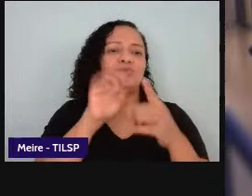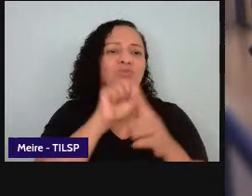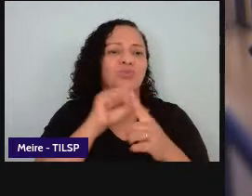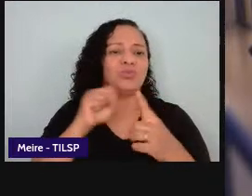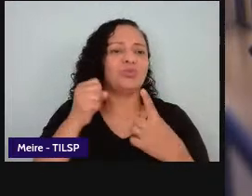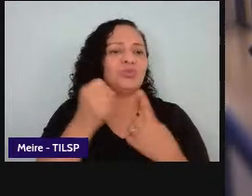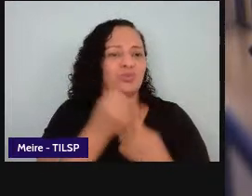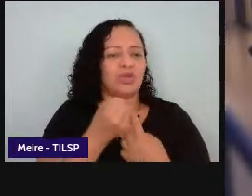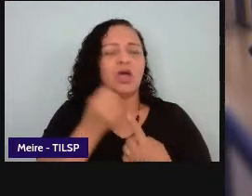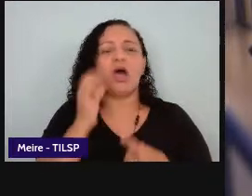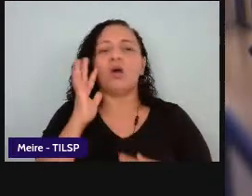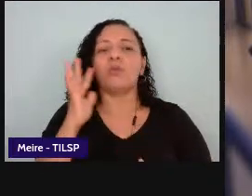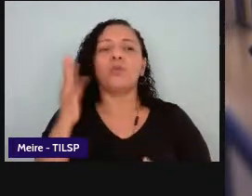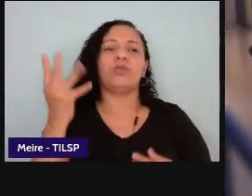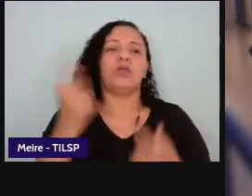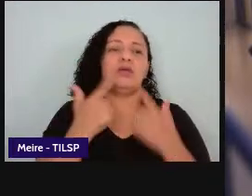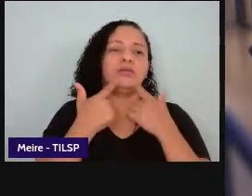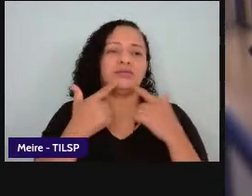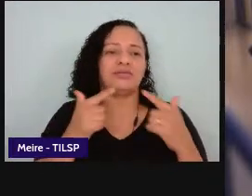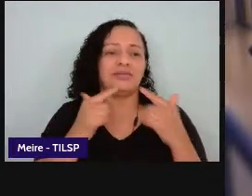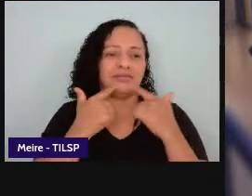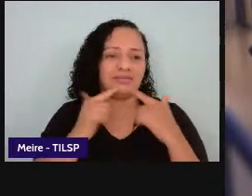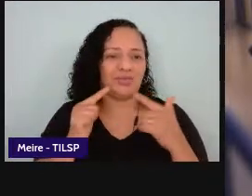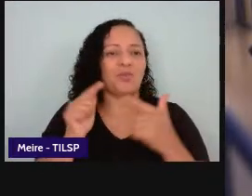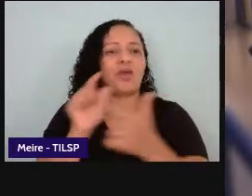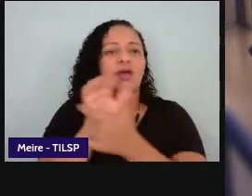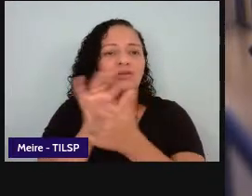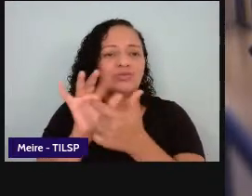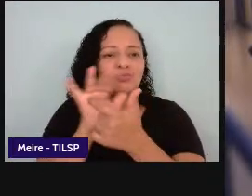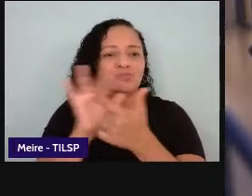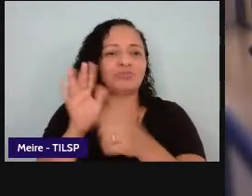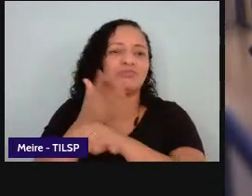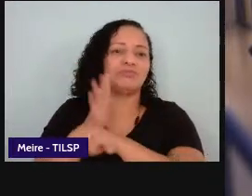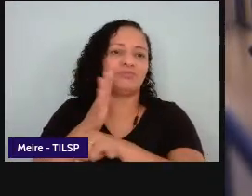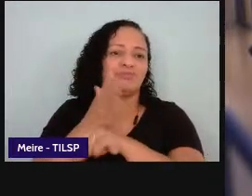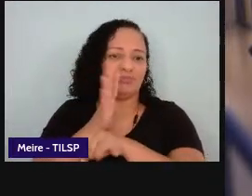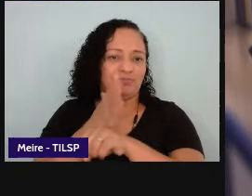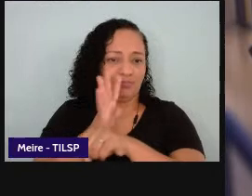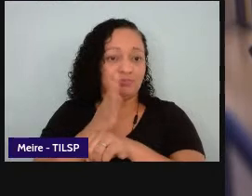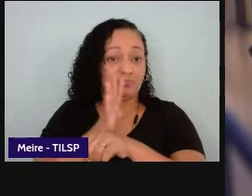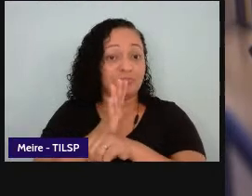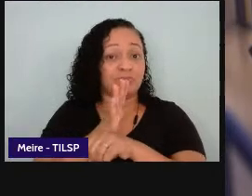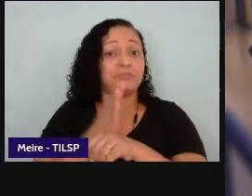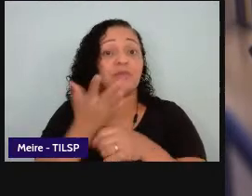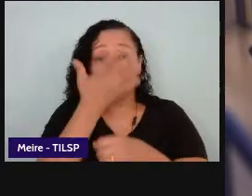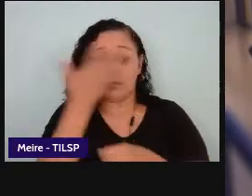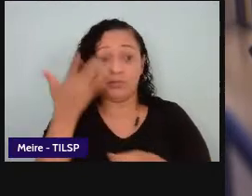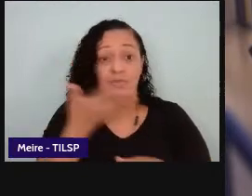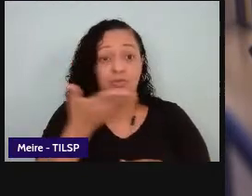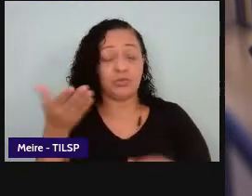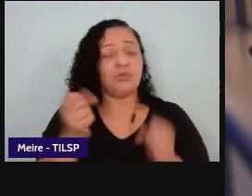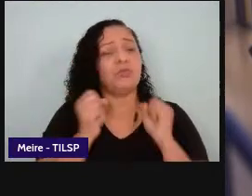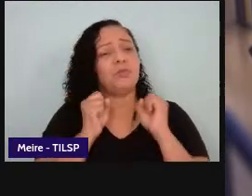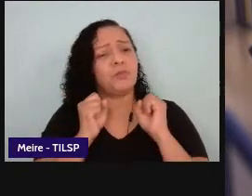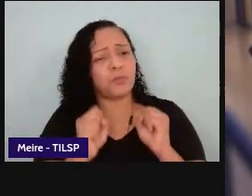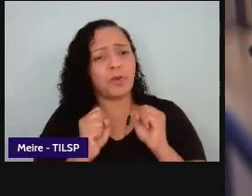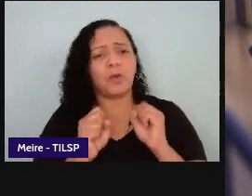eventos de letramento e estão ali as práticas letradas para que esse sujeito ele consiga